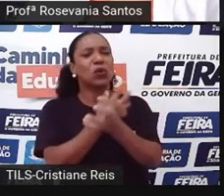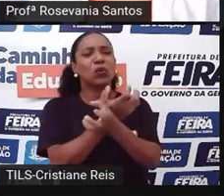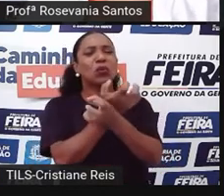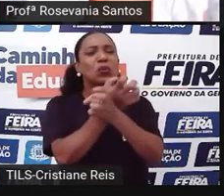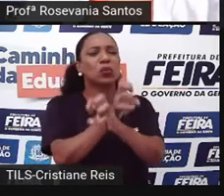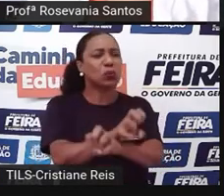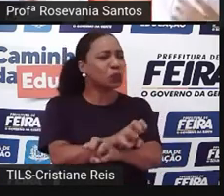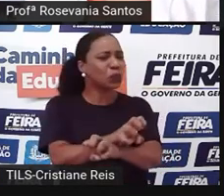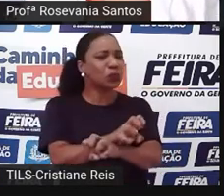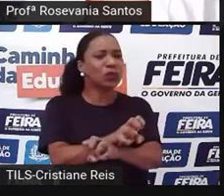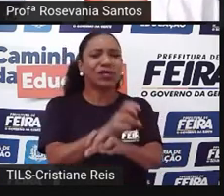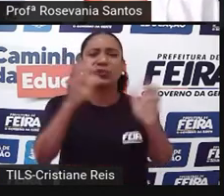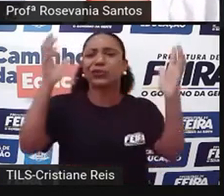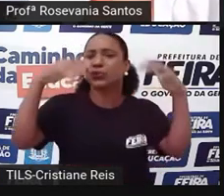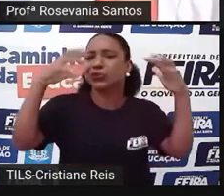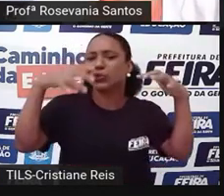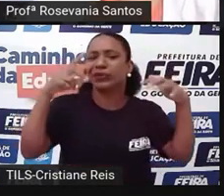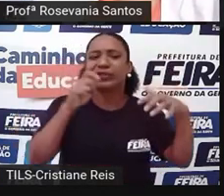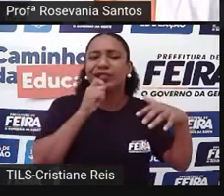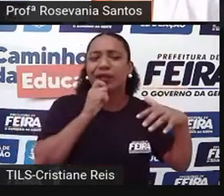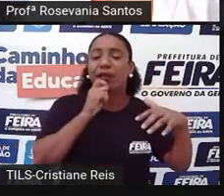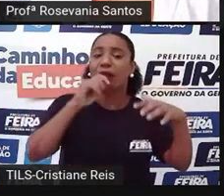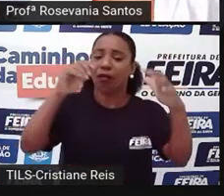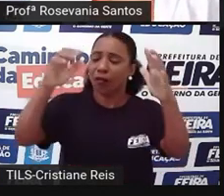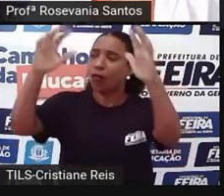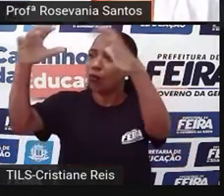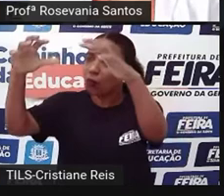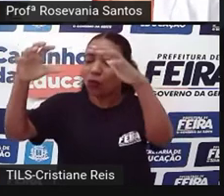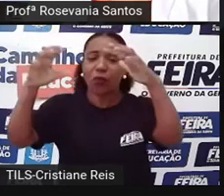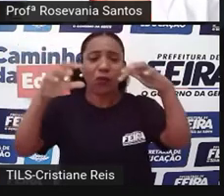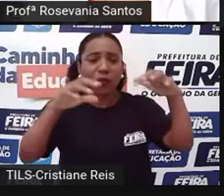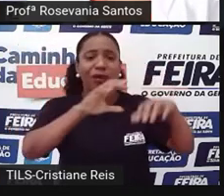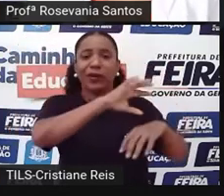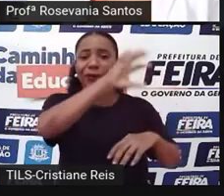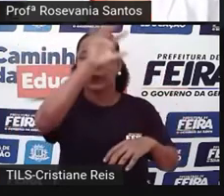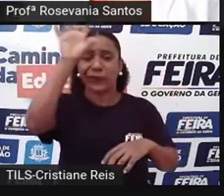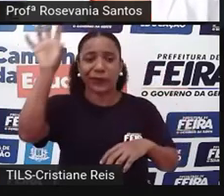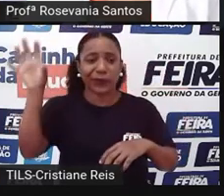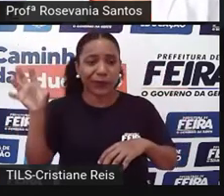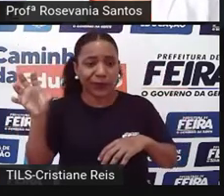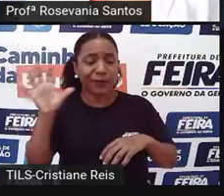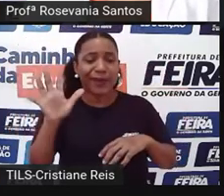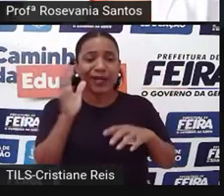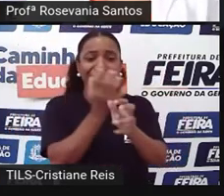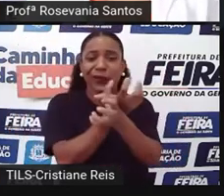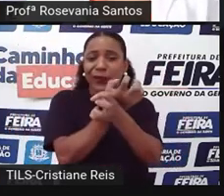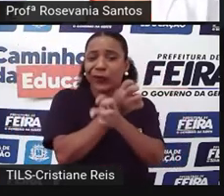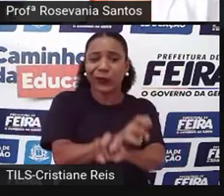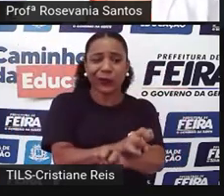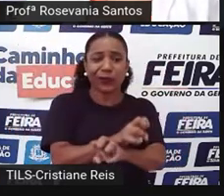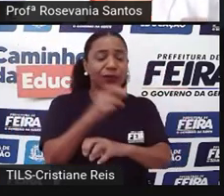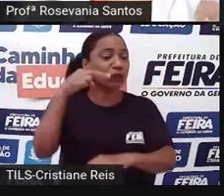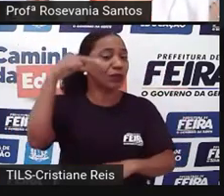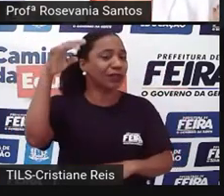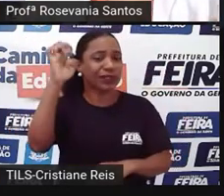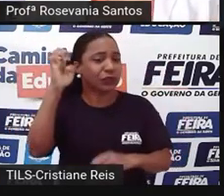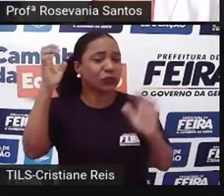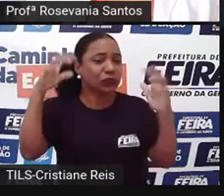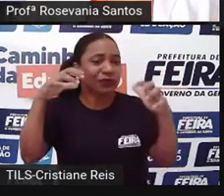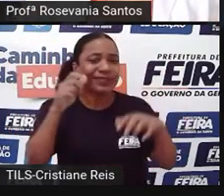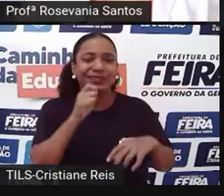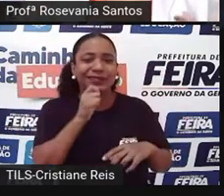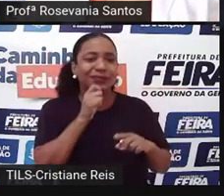chove? Chove em tudo quanto é lugar, menos no sertão nordestino. Por que não, Prô? Só que na realidade não é que não